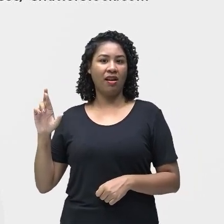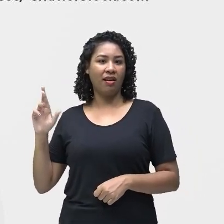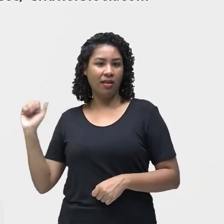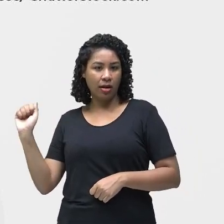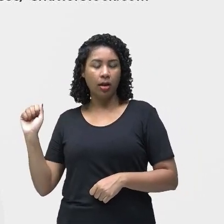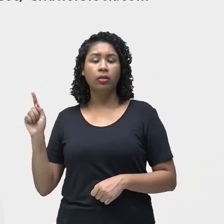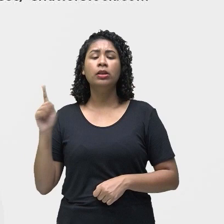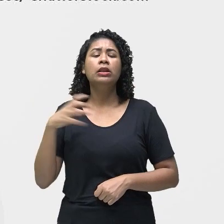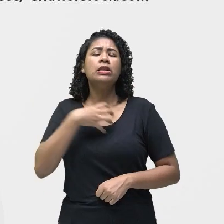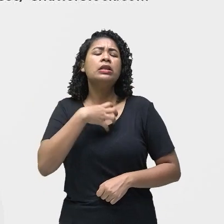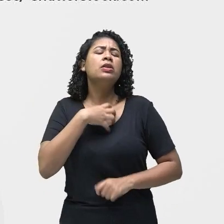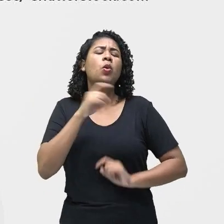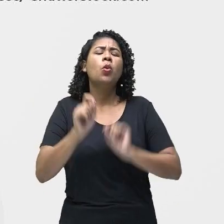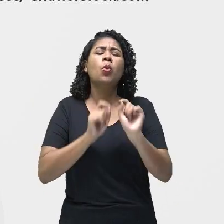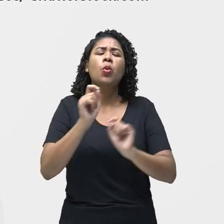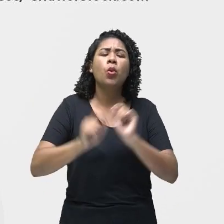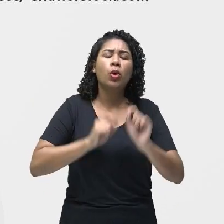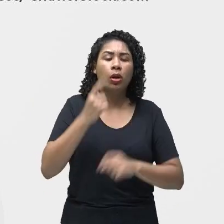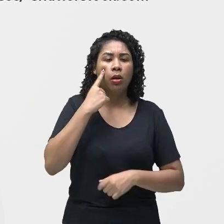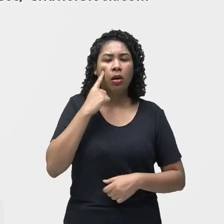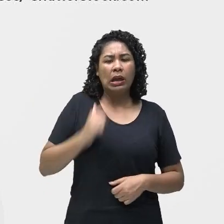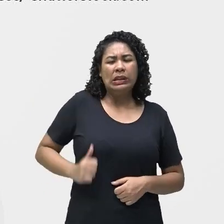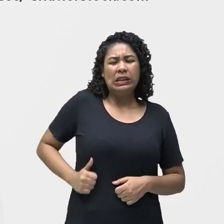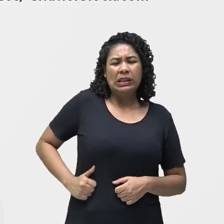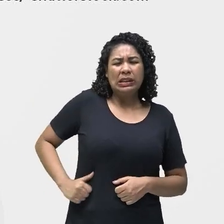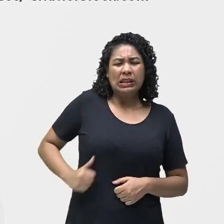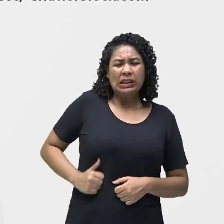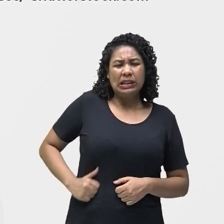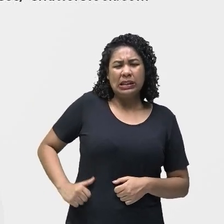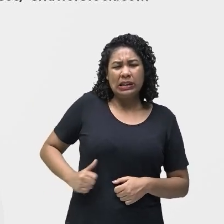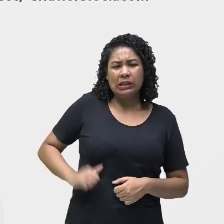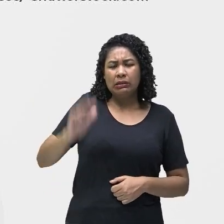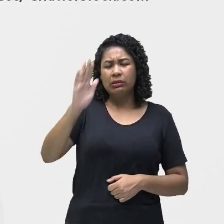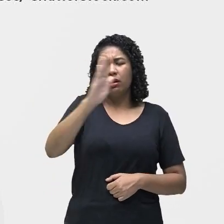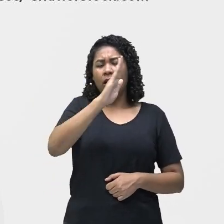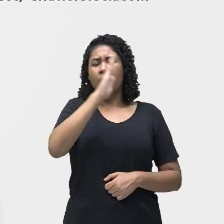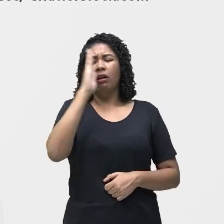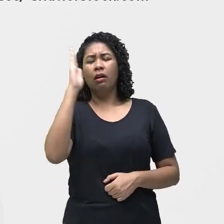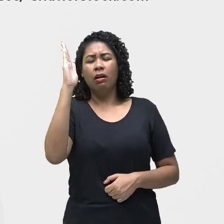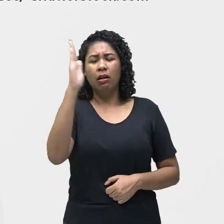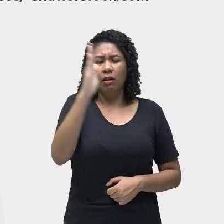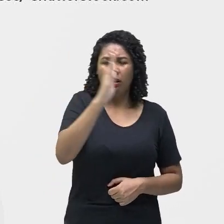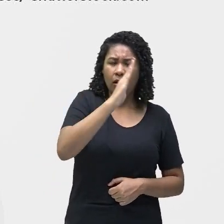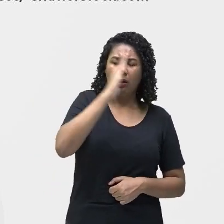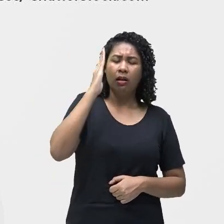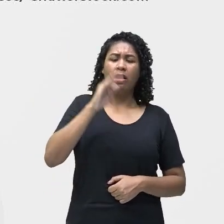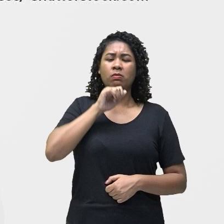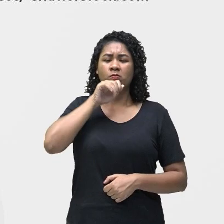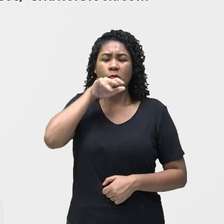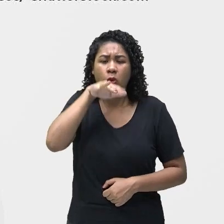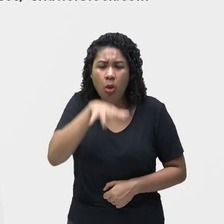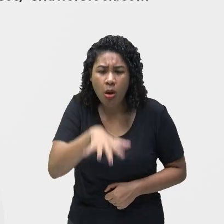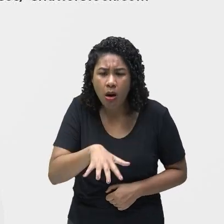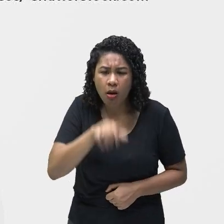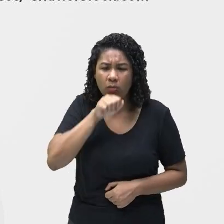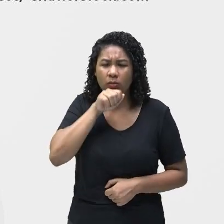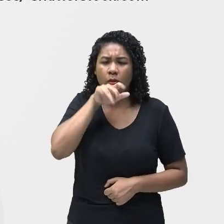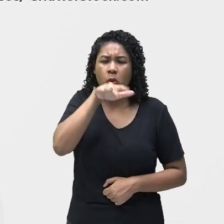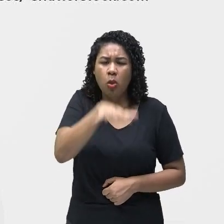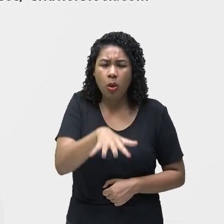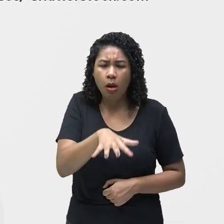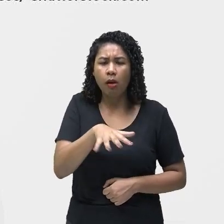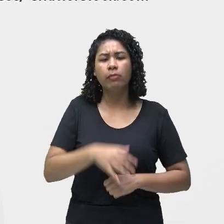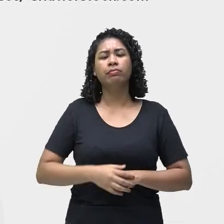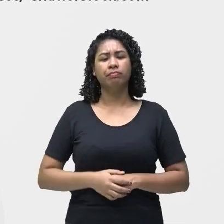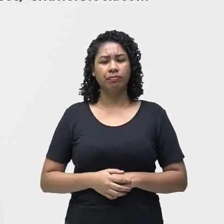são o seguinte, diarreia, náuseas e vômitos. A desidratação em decorrência da perda de